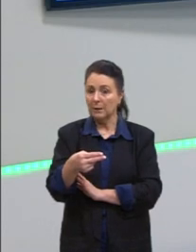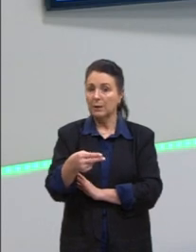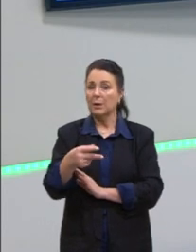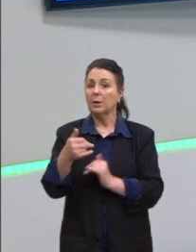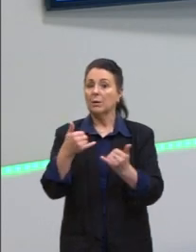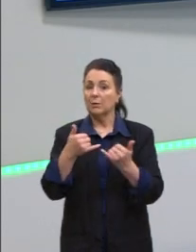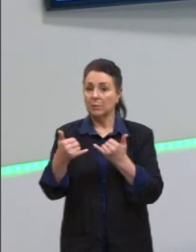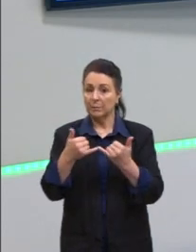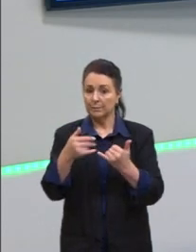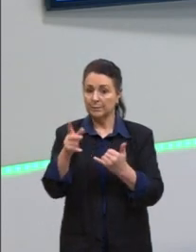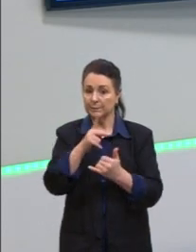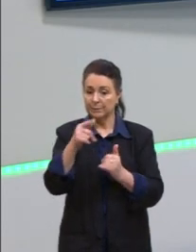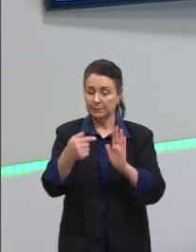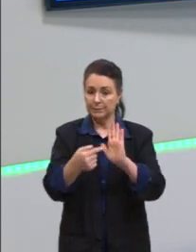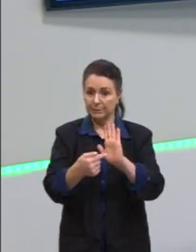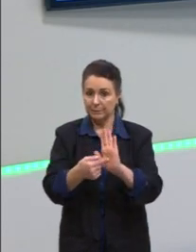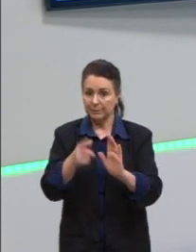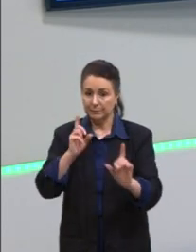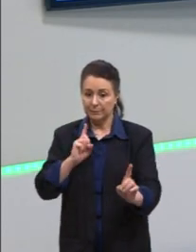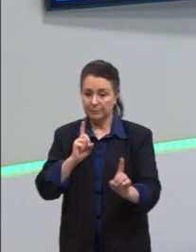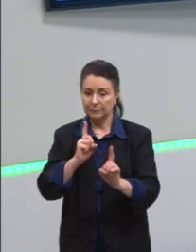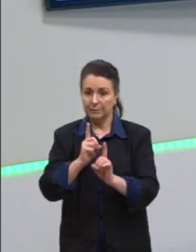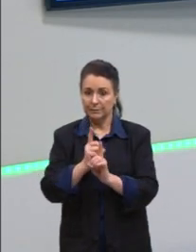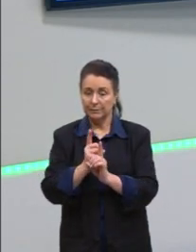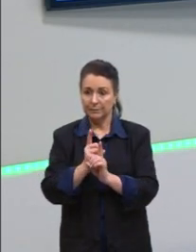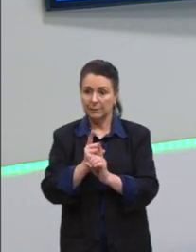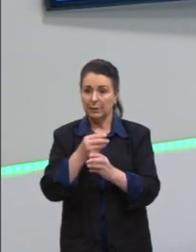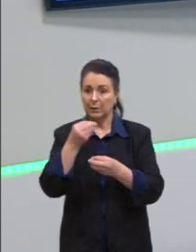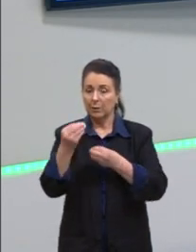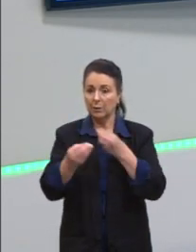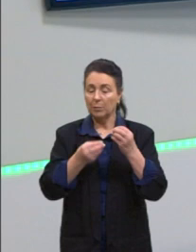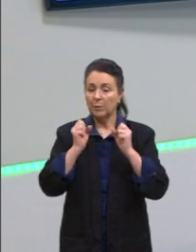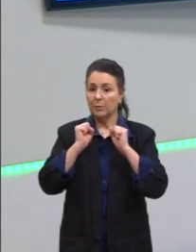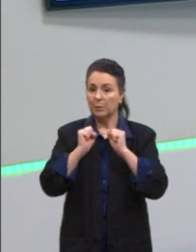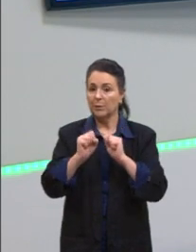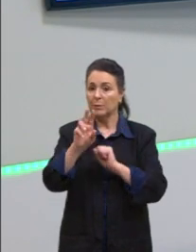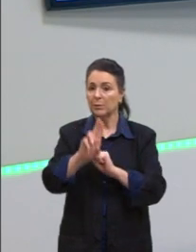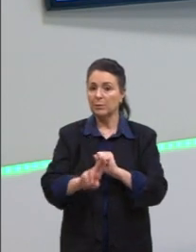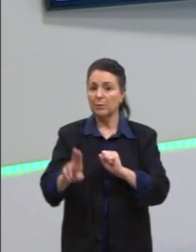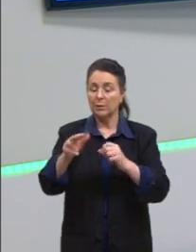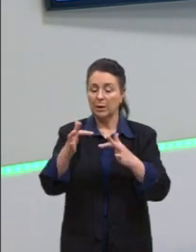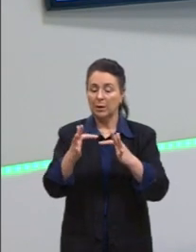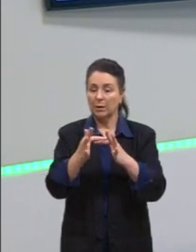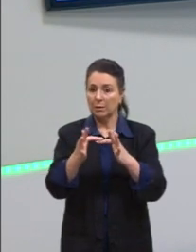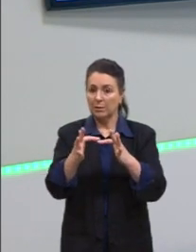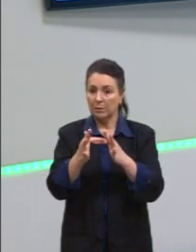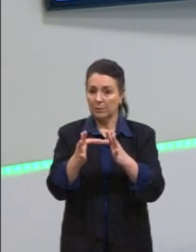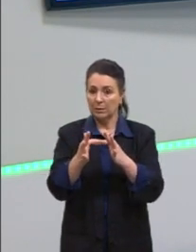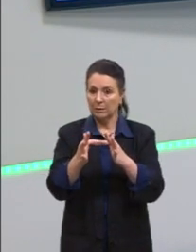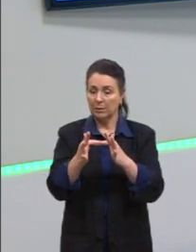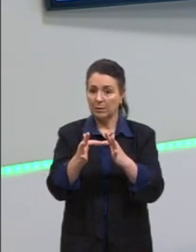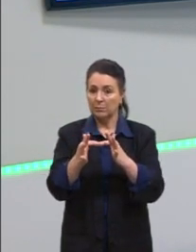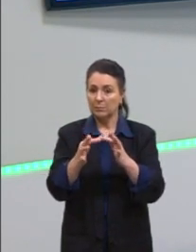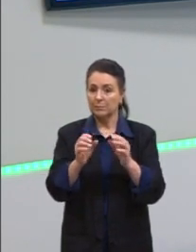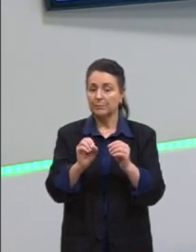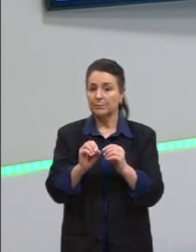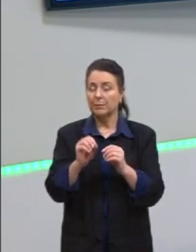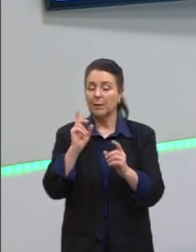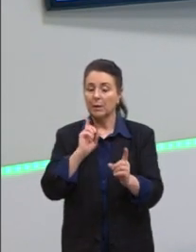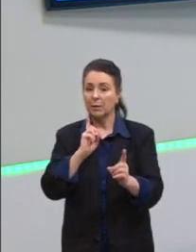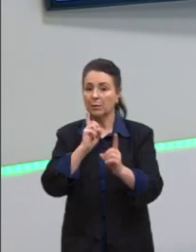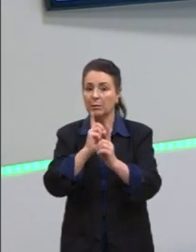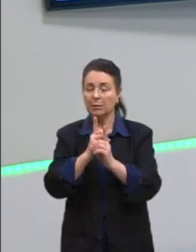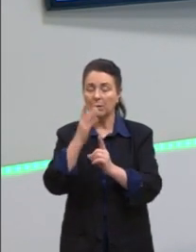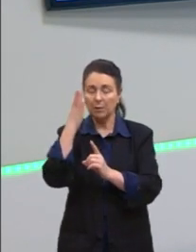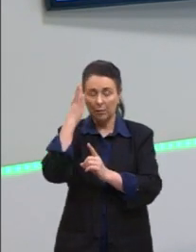exemplo para a gente chegar nessa conclusão, ver como que nós podemos utilizar a fórmula e as posições para entender